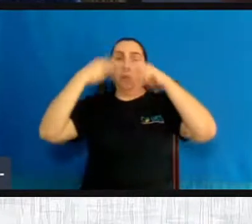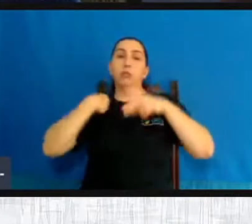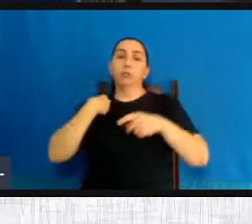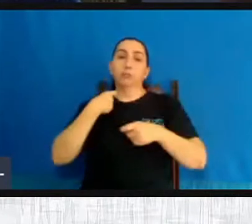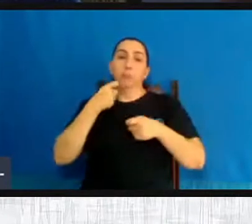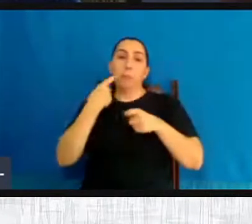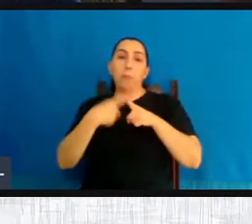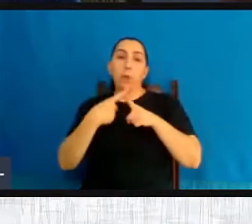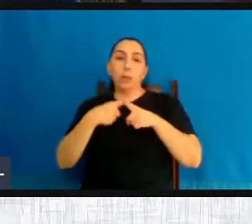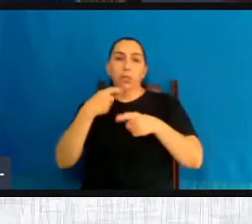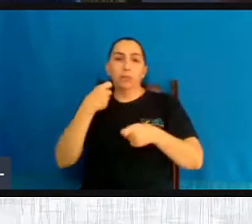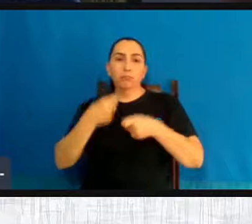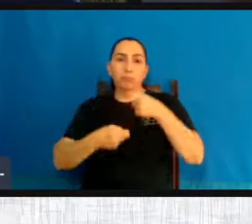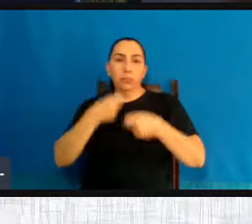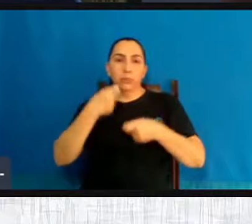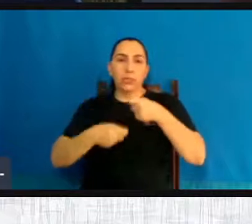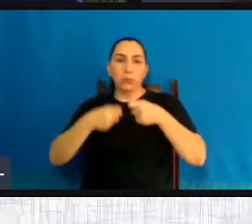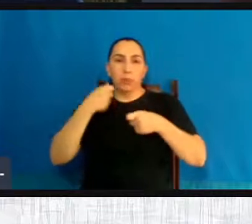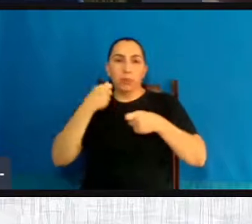sexual, que é um ato abominável.